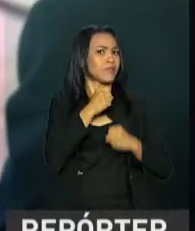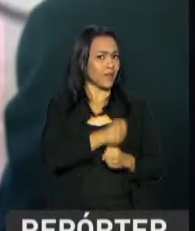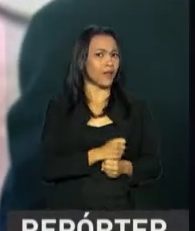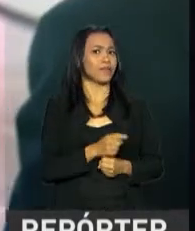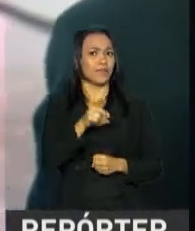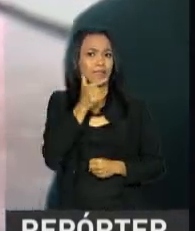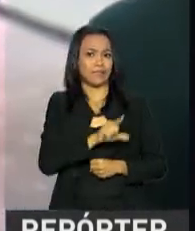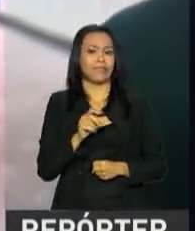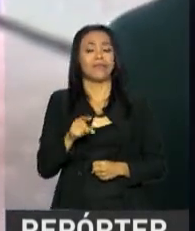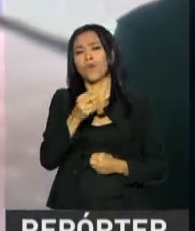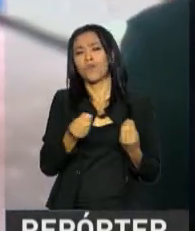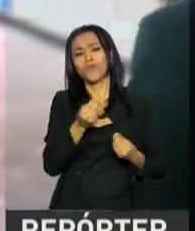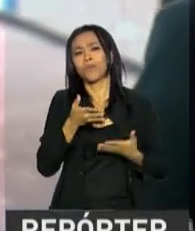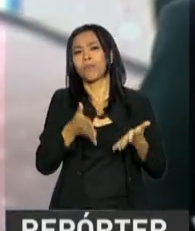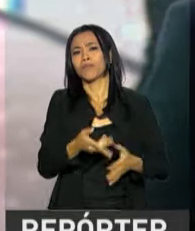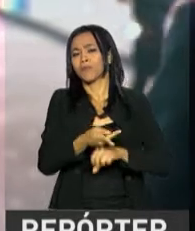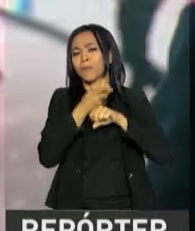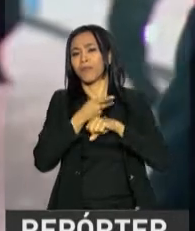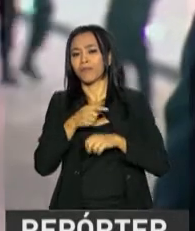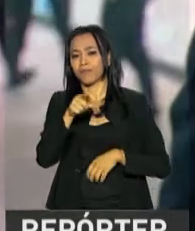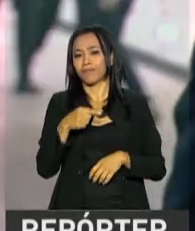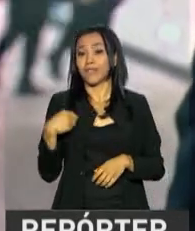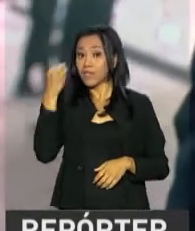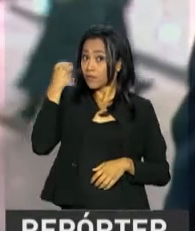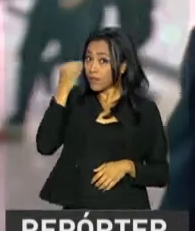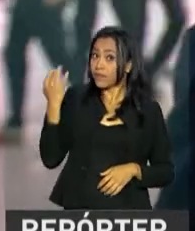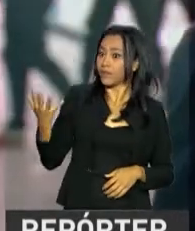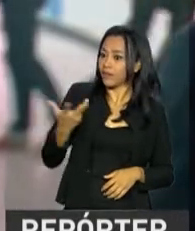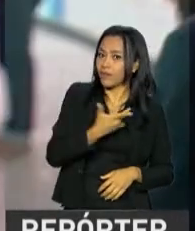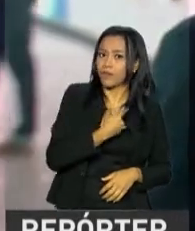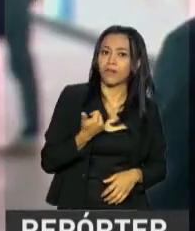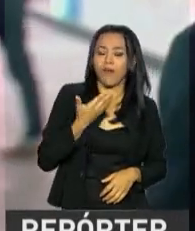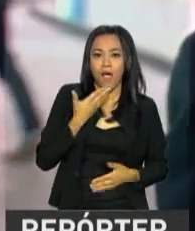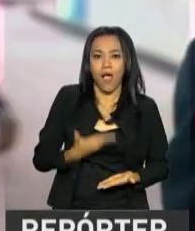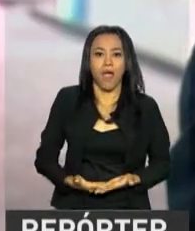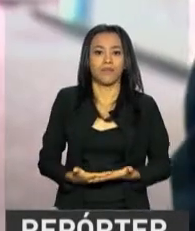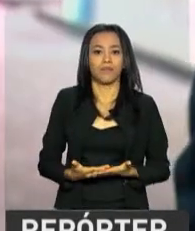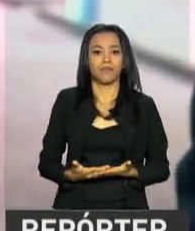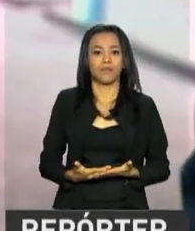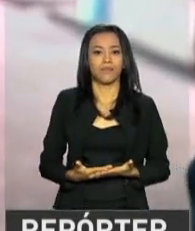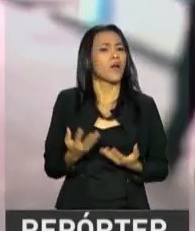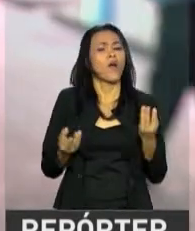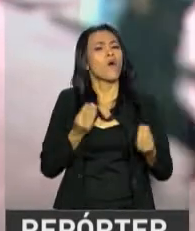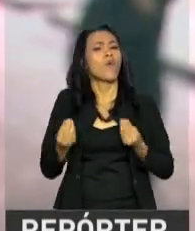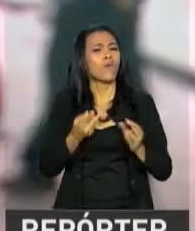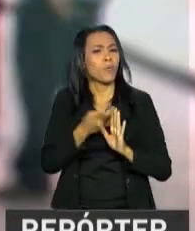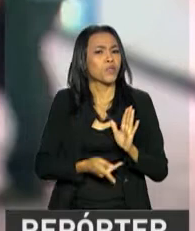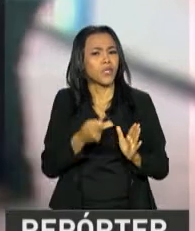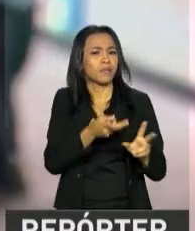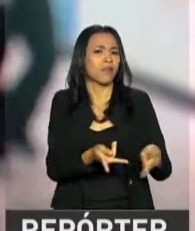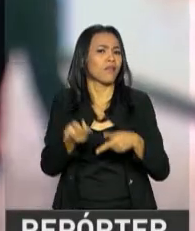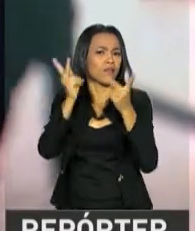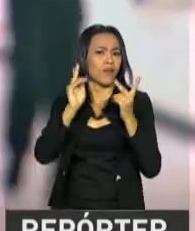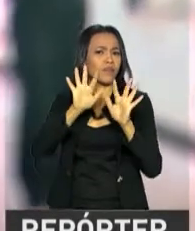foi então participar dessa premiação? Foi uma experiência incrível e surpreendente. Como é que foi o projeto que vocês levaram aí, que